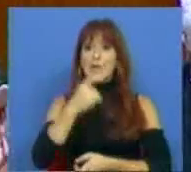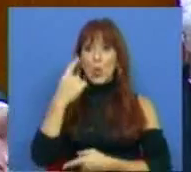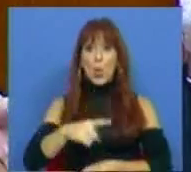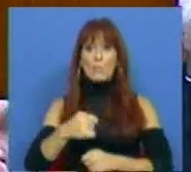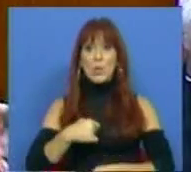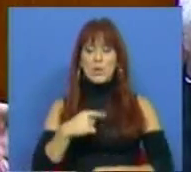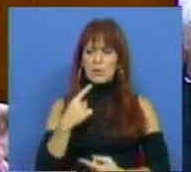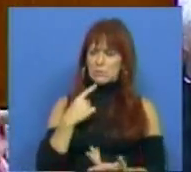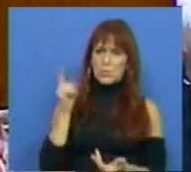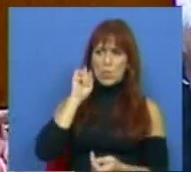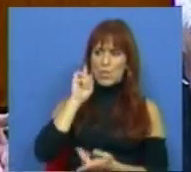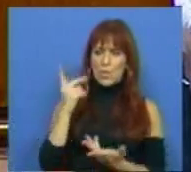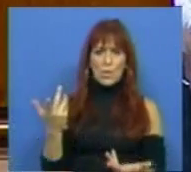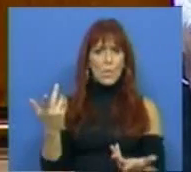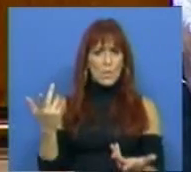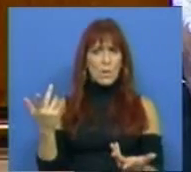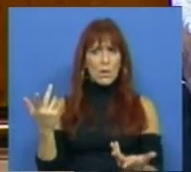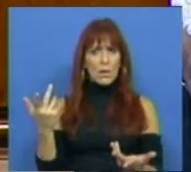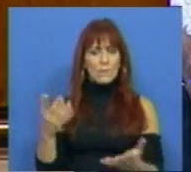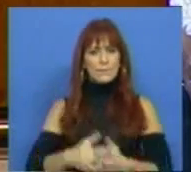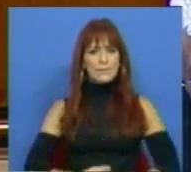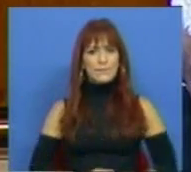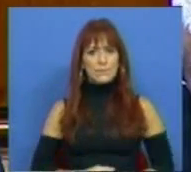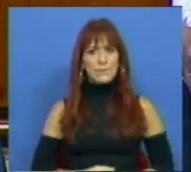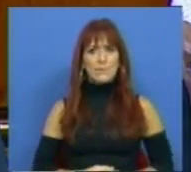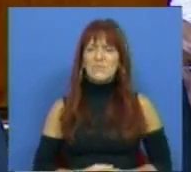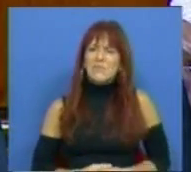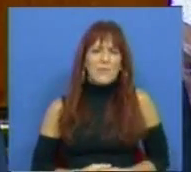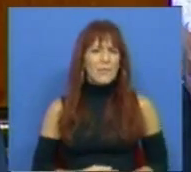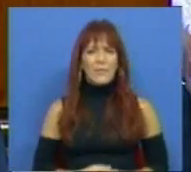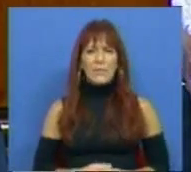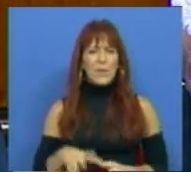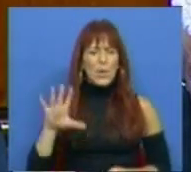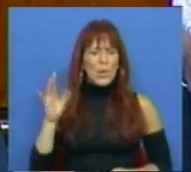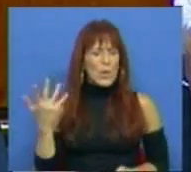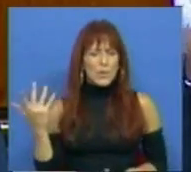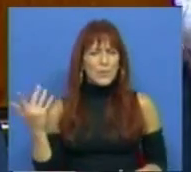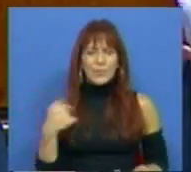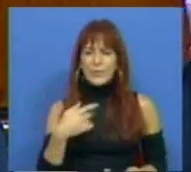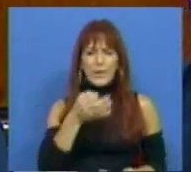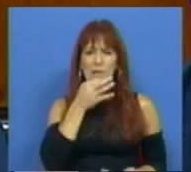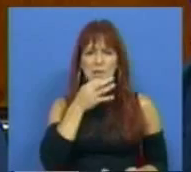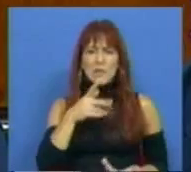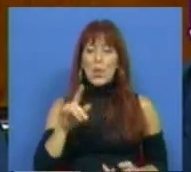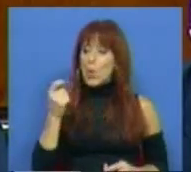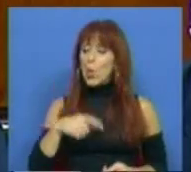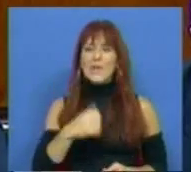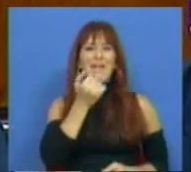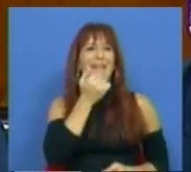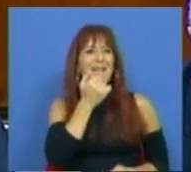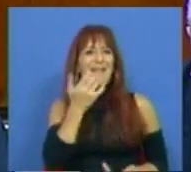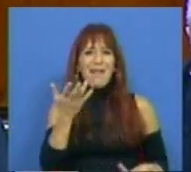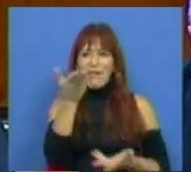que tem uma reputação... Eu, sinceramente, quando se fala... Esses